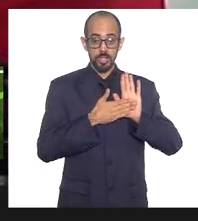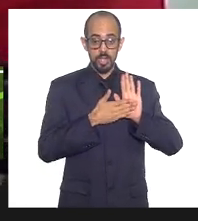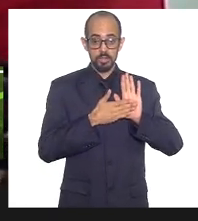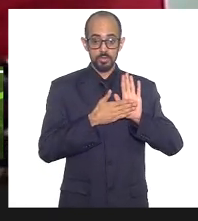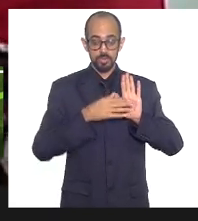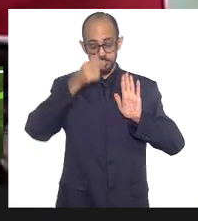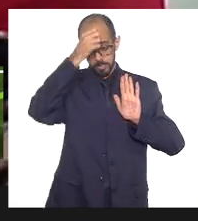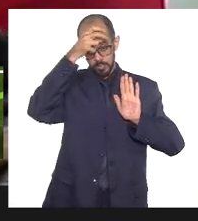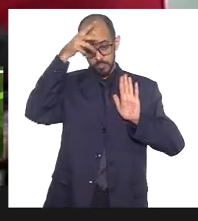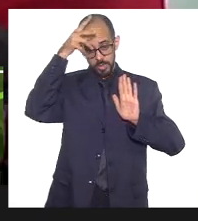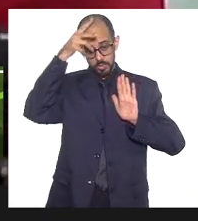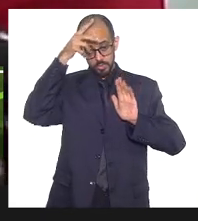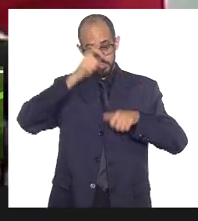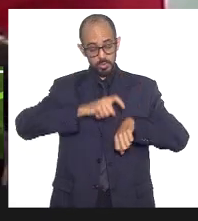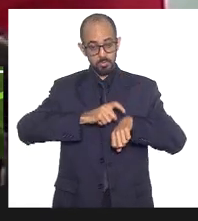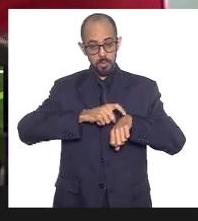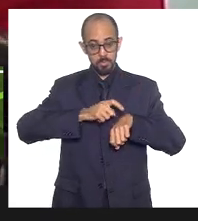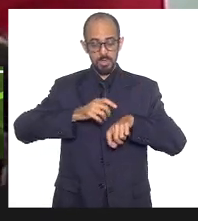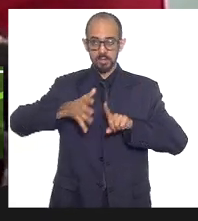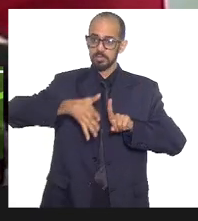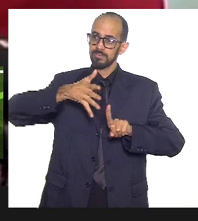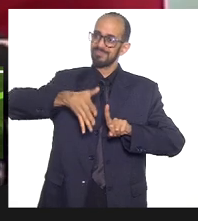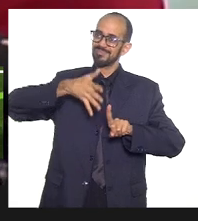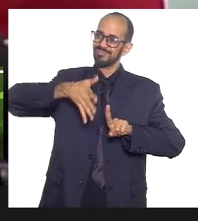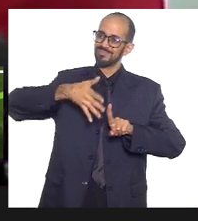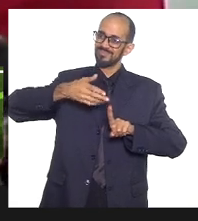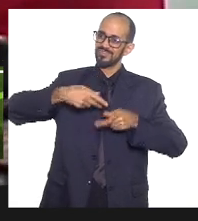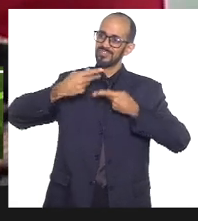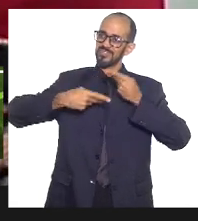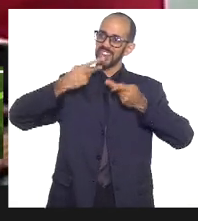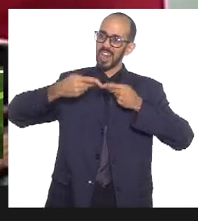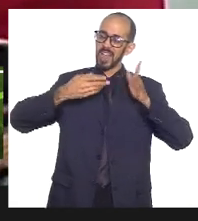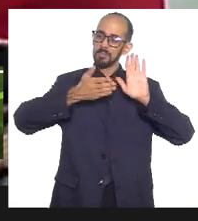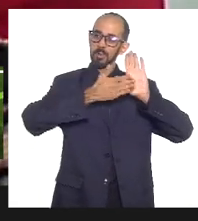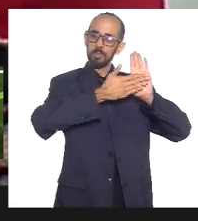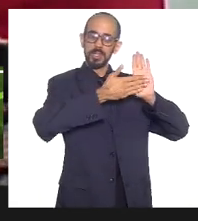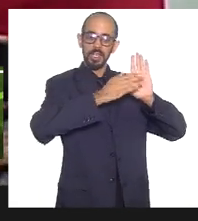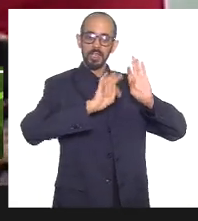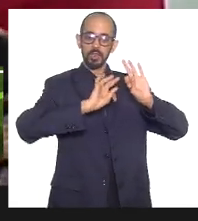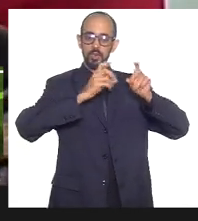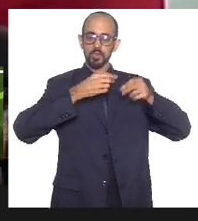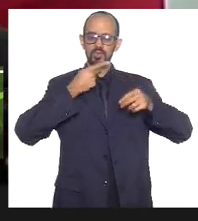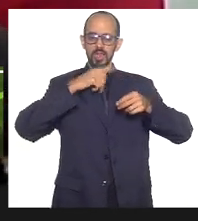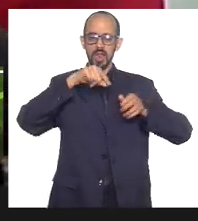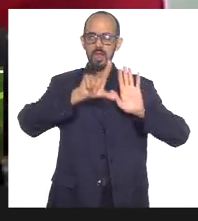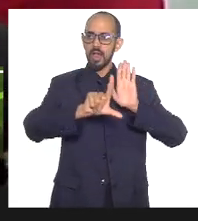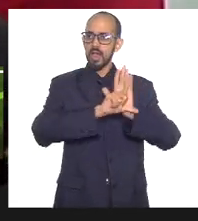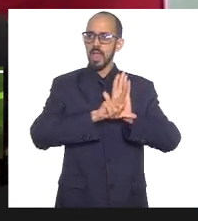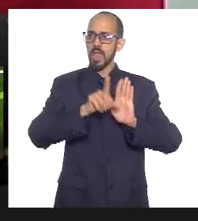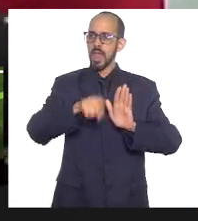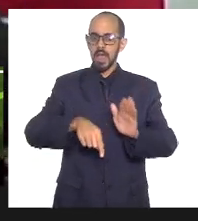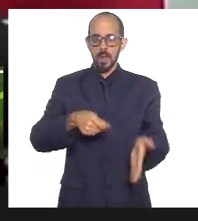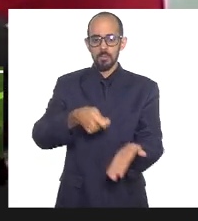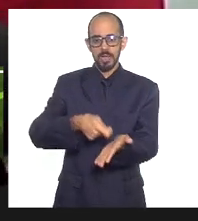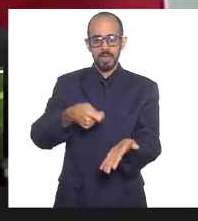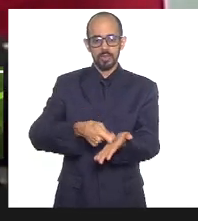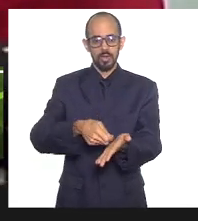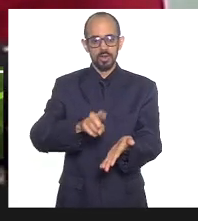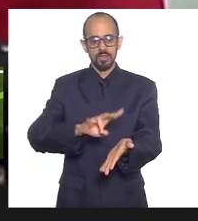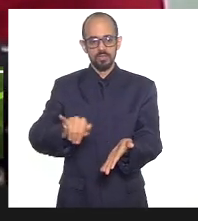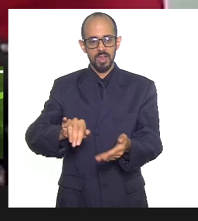E, na hora do debate, todos são unânimes em dizer que a lei é obrigatória e que se dará